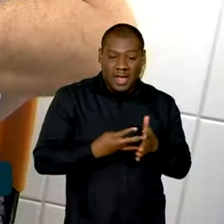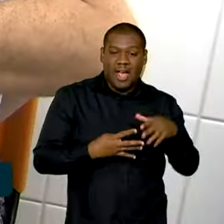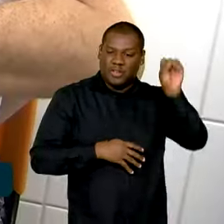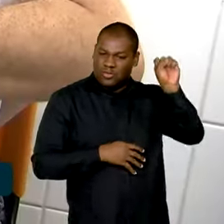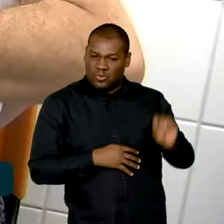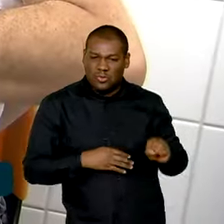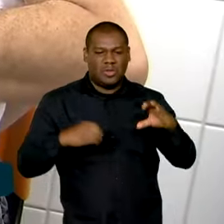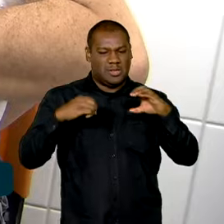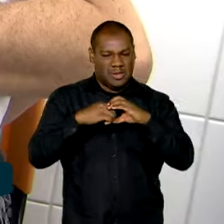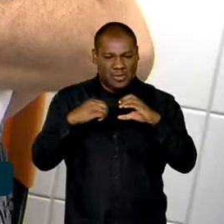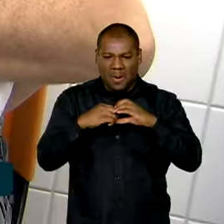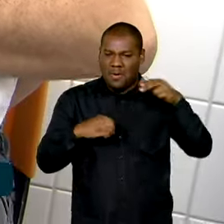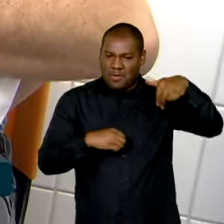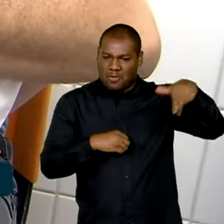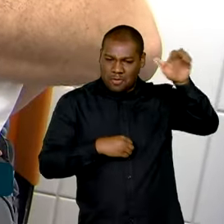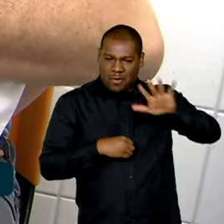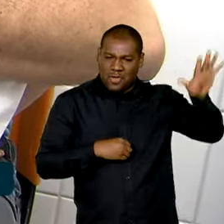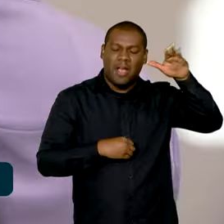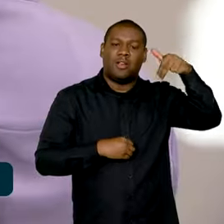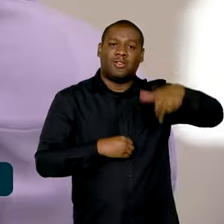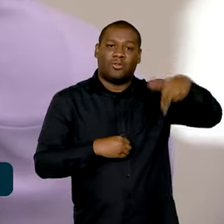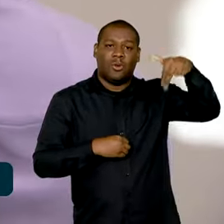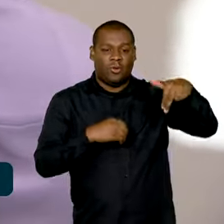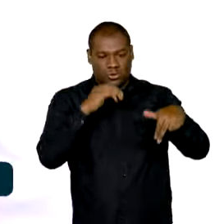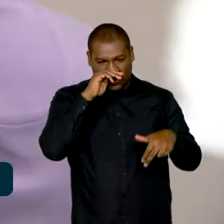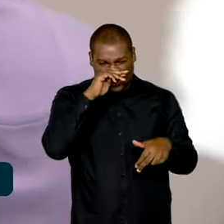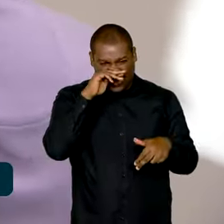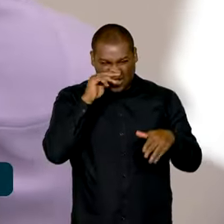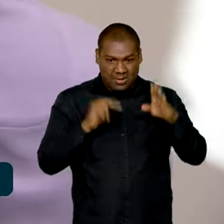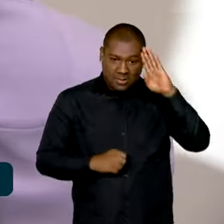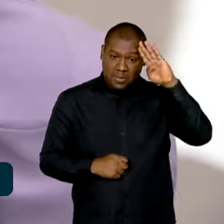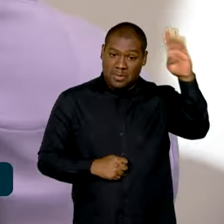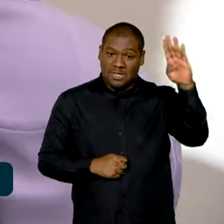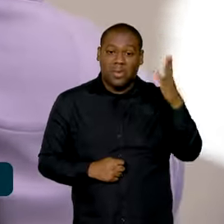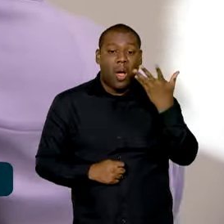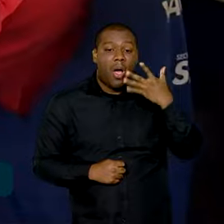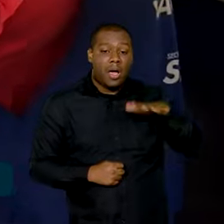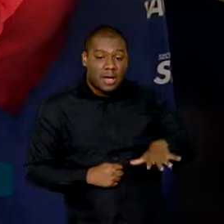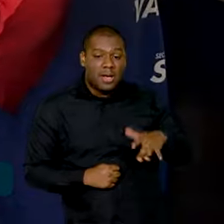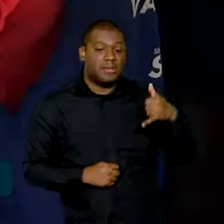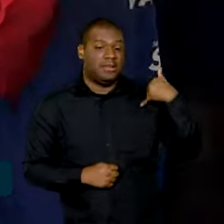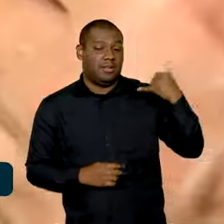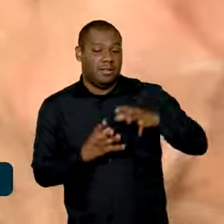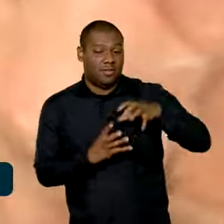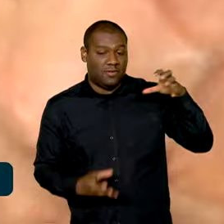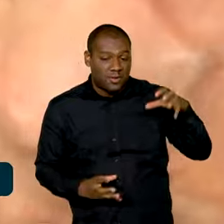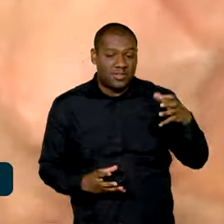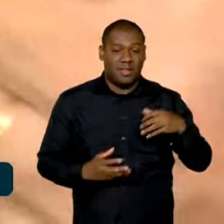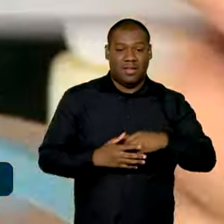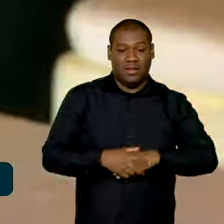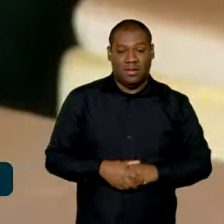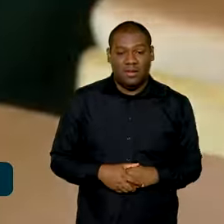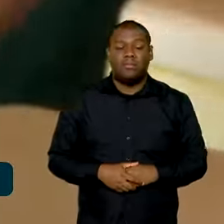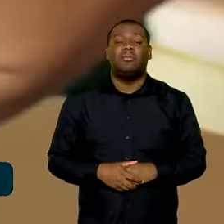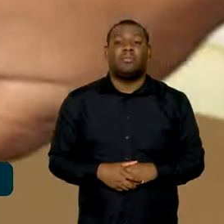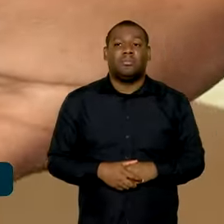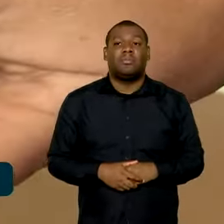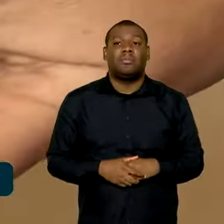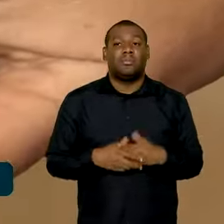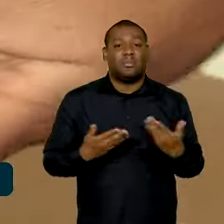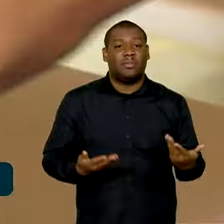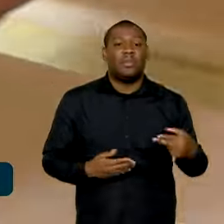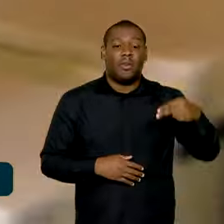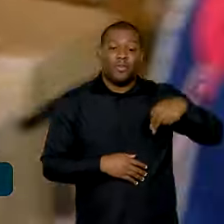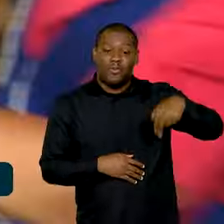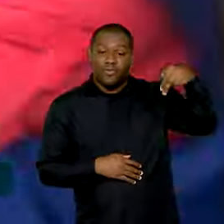Sul, com prioridade para crianças, idosos e doentes crônicos. O calendário da região Norte é